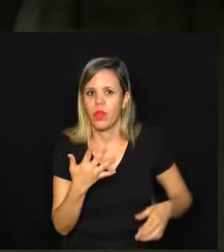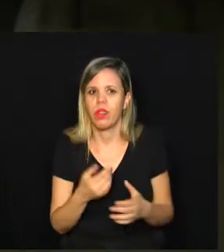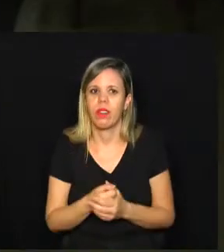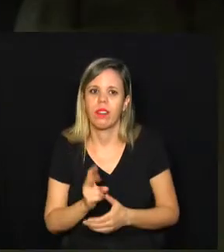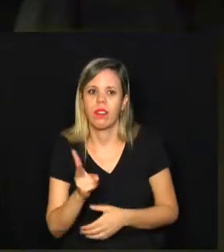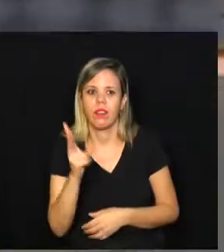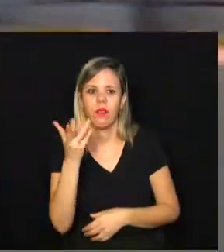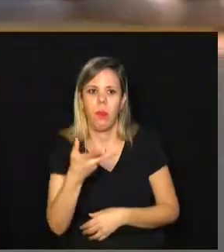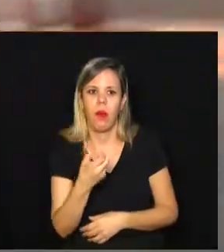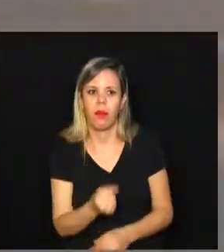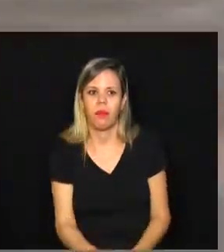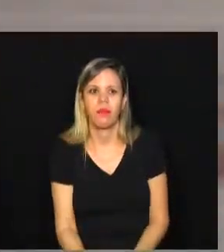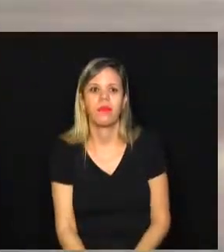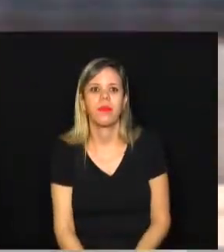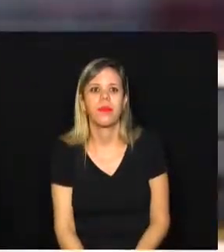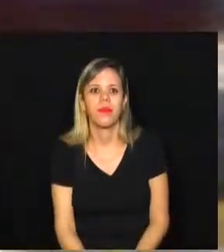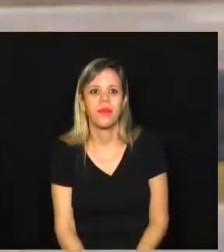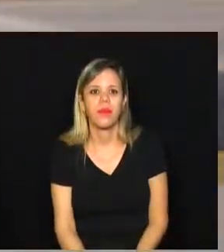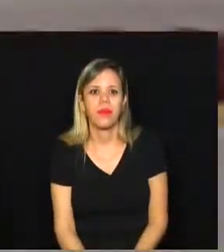porão e vamos embora.